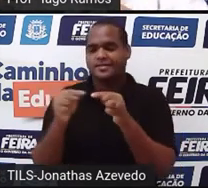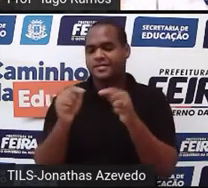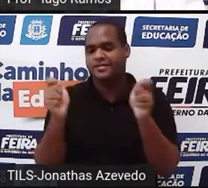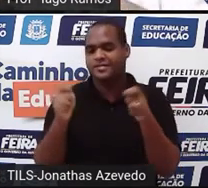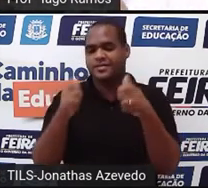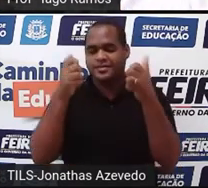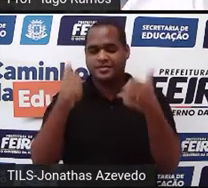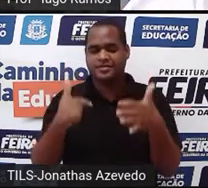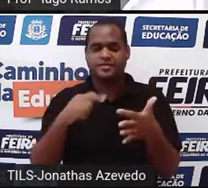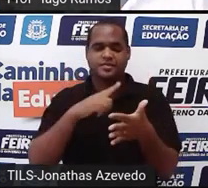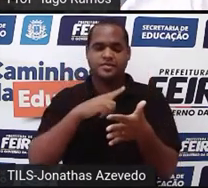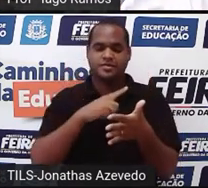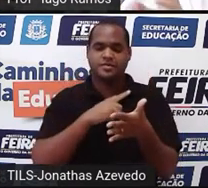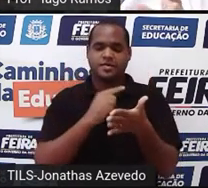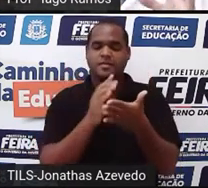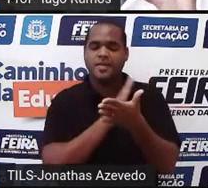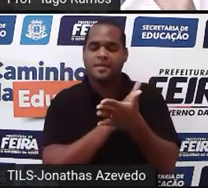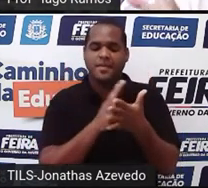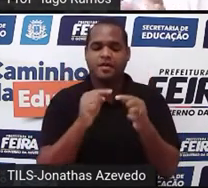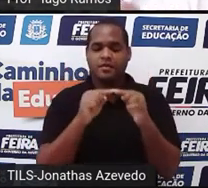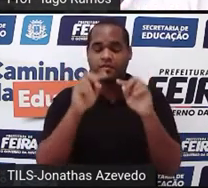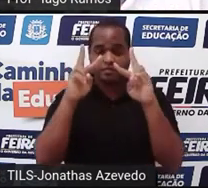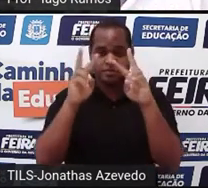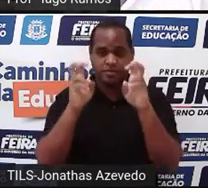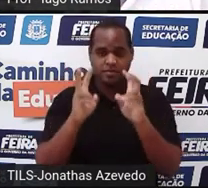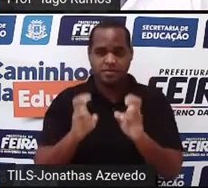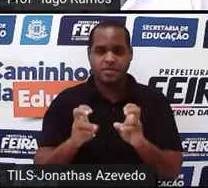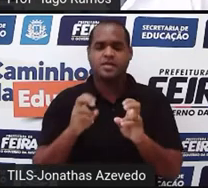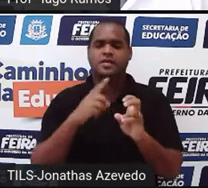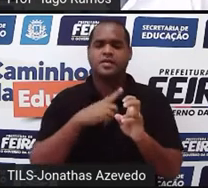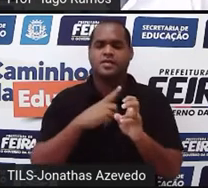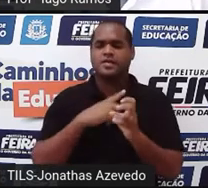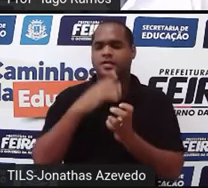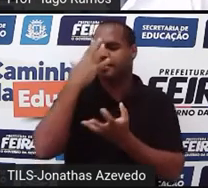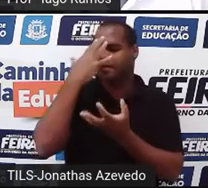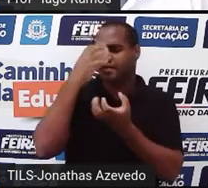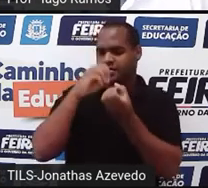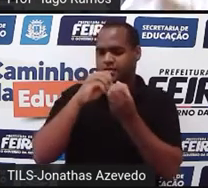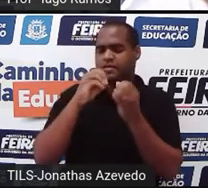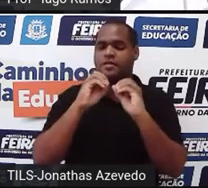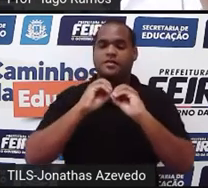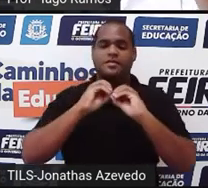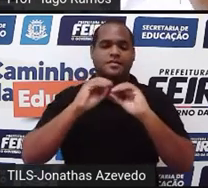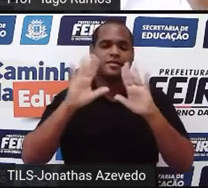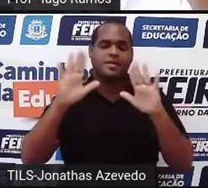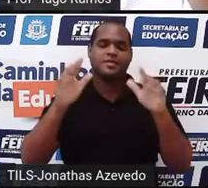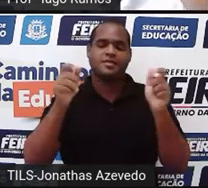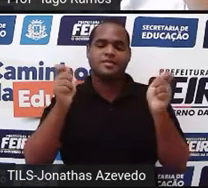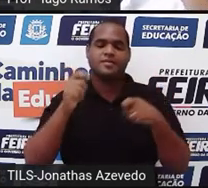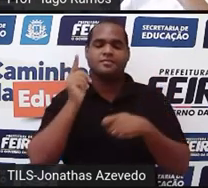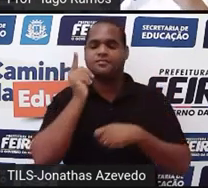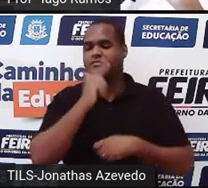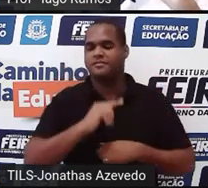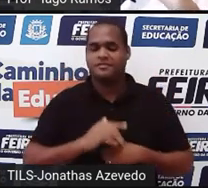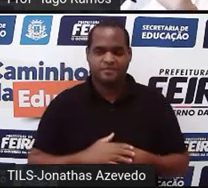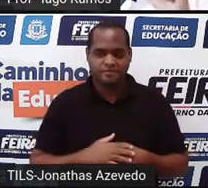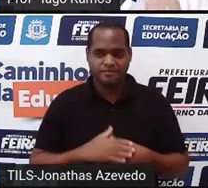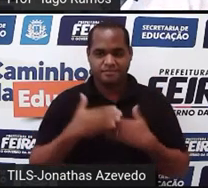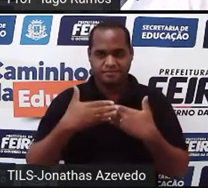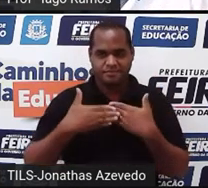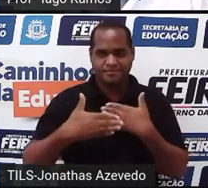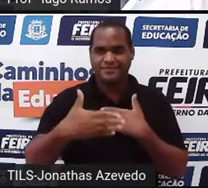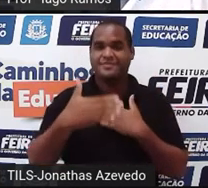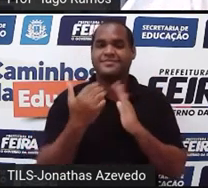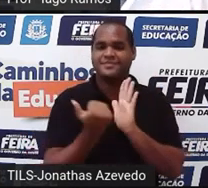sobre esse tema, entender de uma forma bem clara, tá bom? Então, vamos lá. Vem